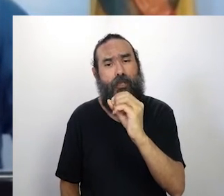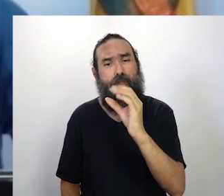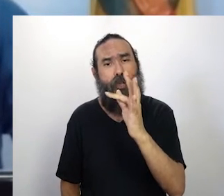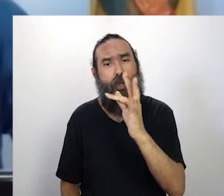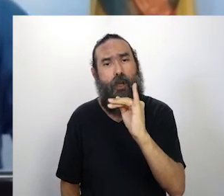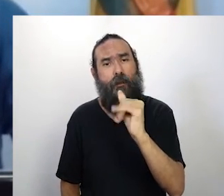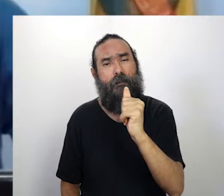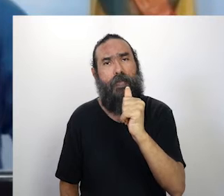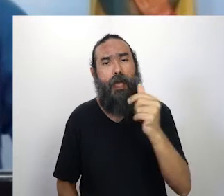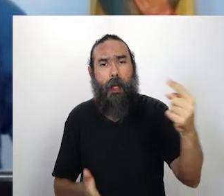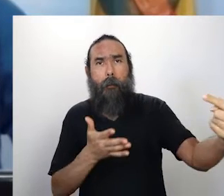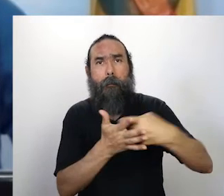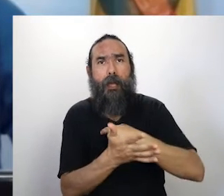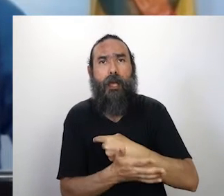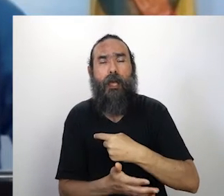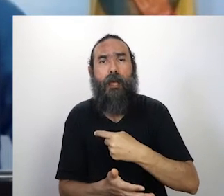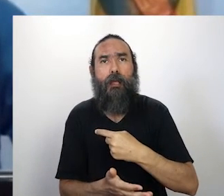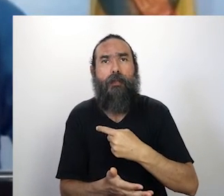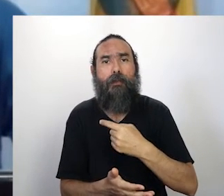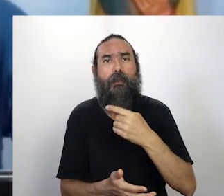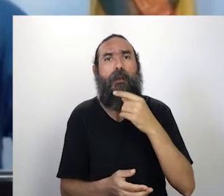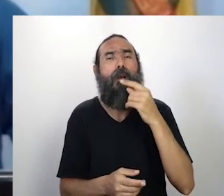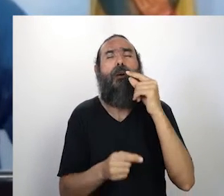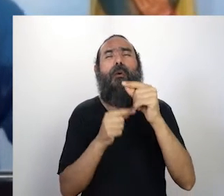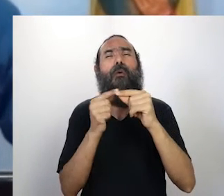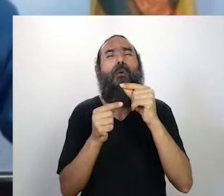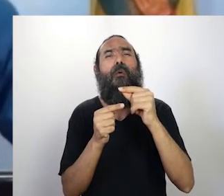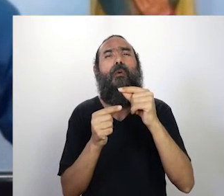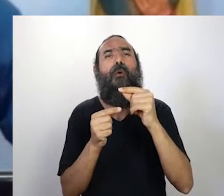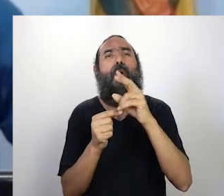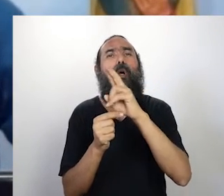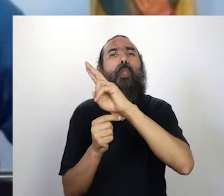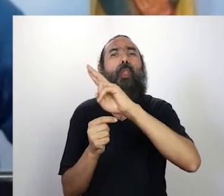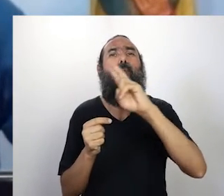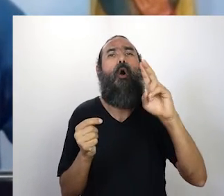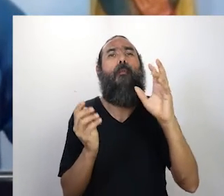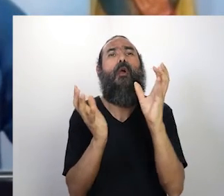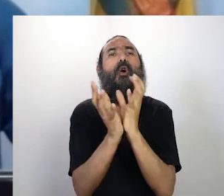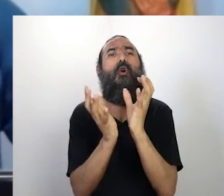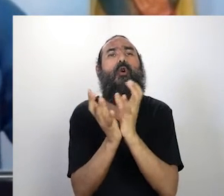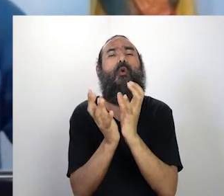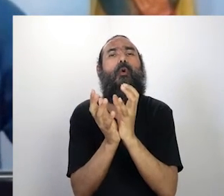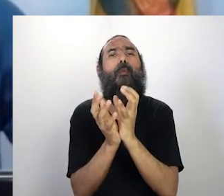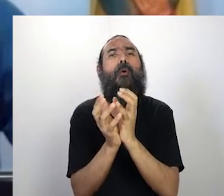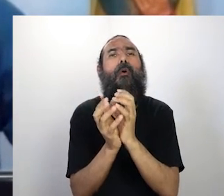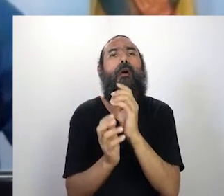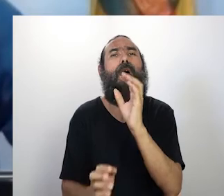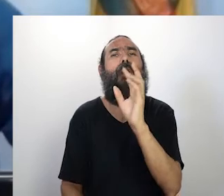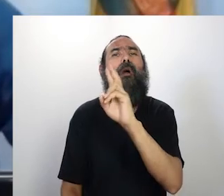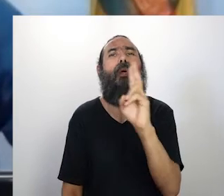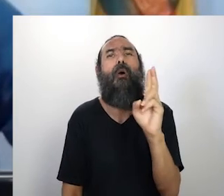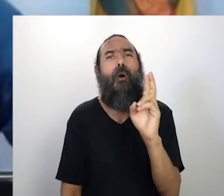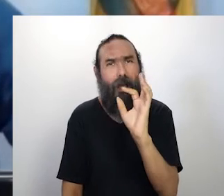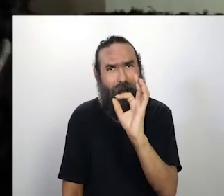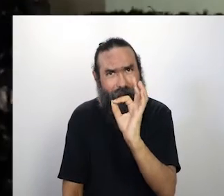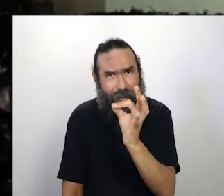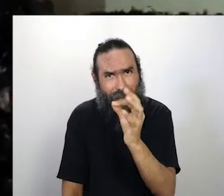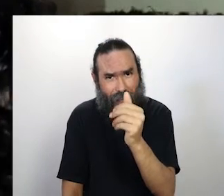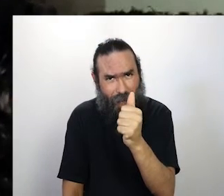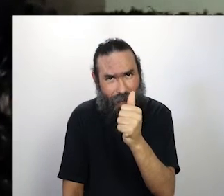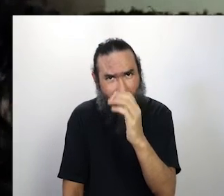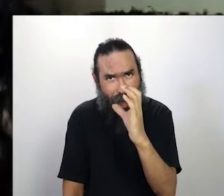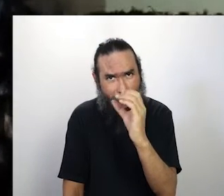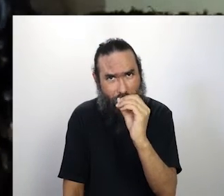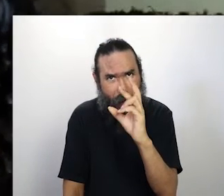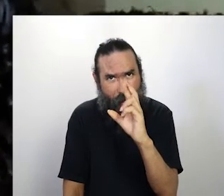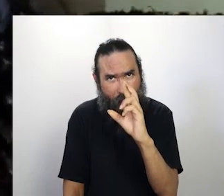nome? Ela disse, Ruth, com licença, você poderia repetir o nome do grupo? Eu acho que é um coletivo, você falou, Acorde, é isso? Exatamente,